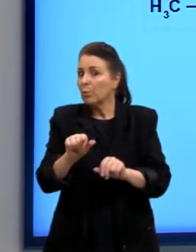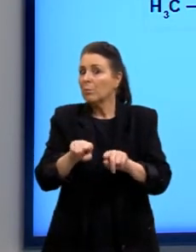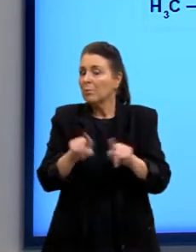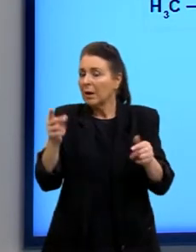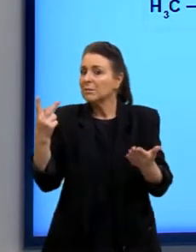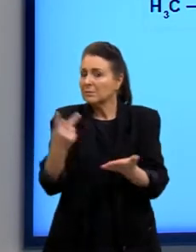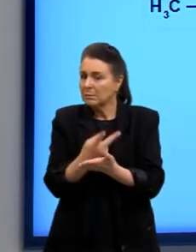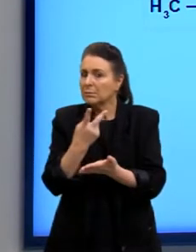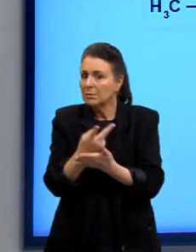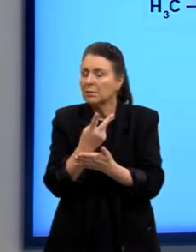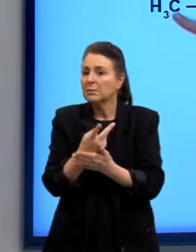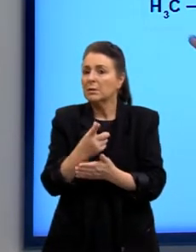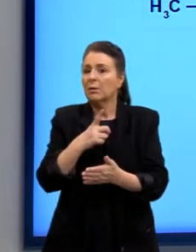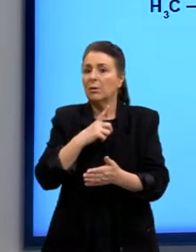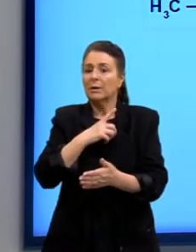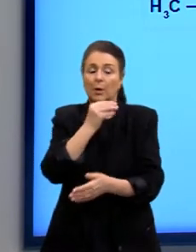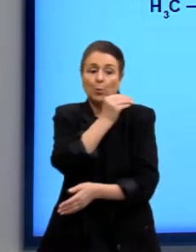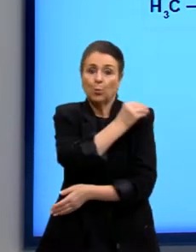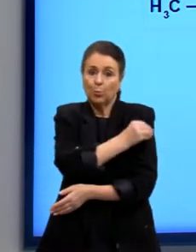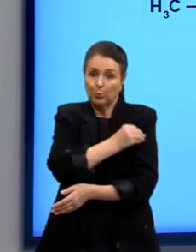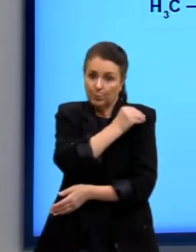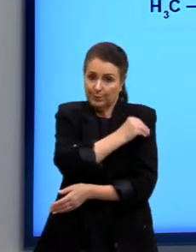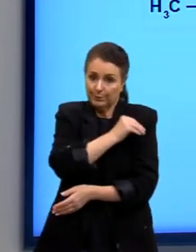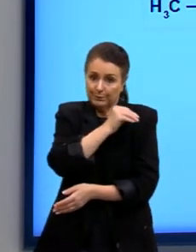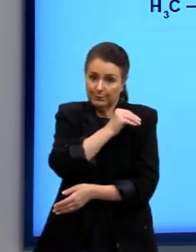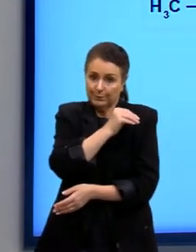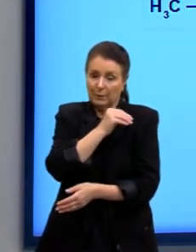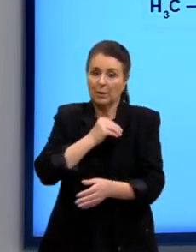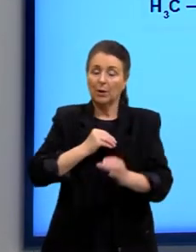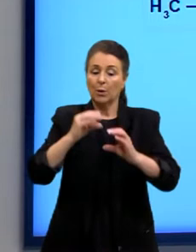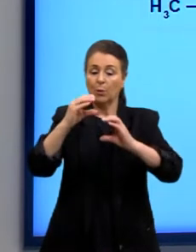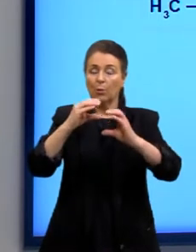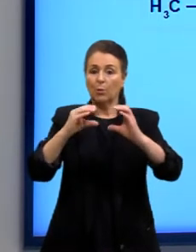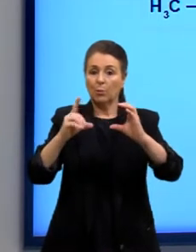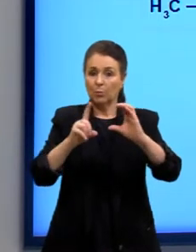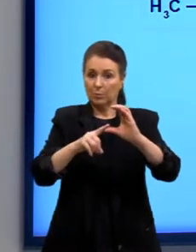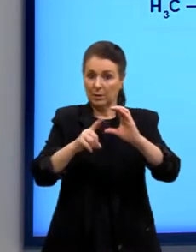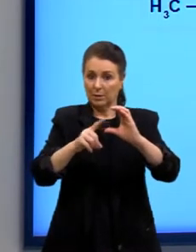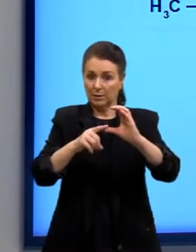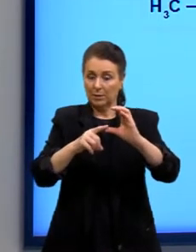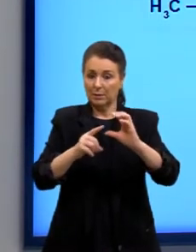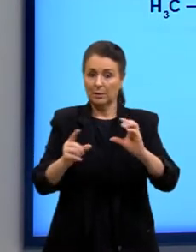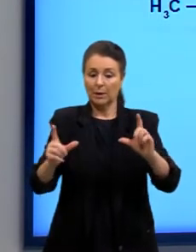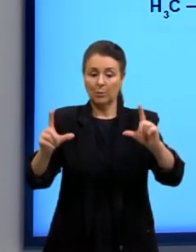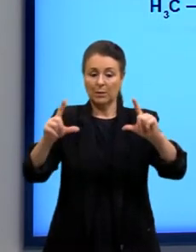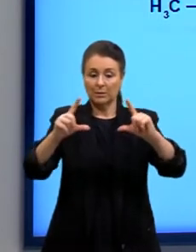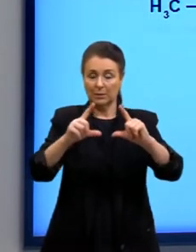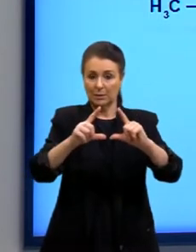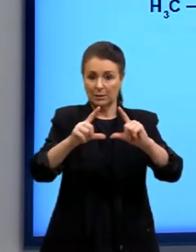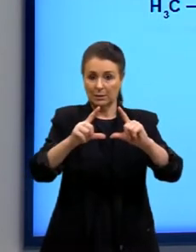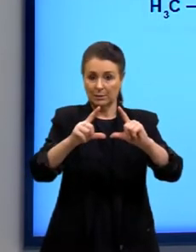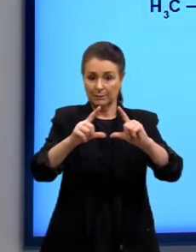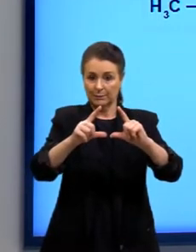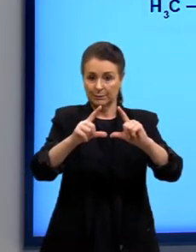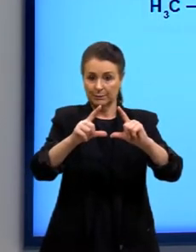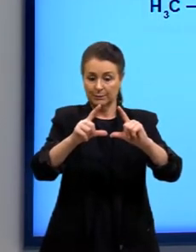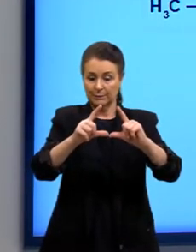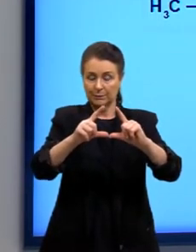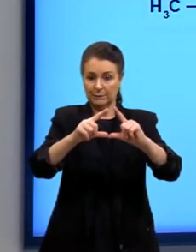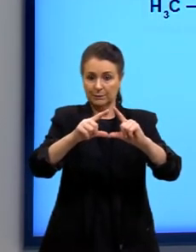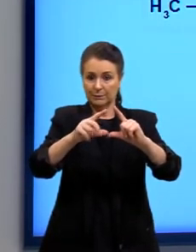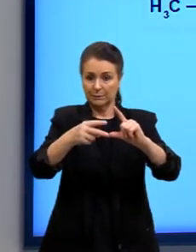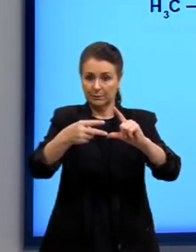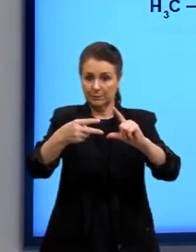tenho um álcool, somente uma cadeia saturada, com ligações simples,